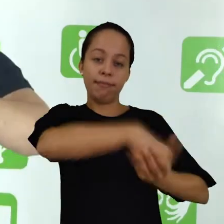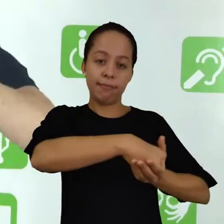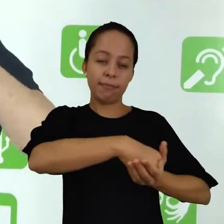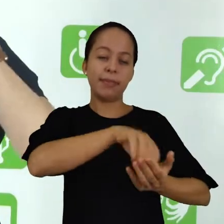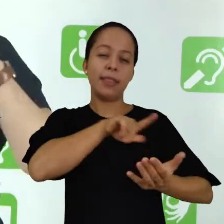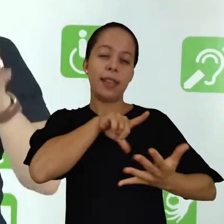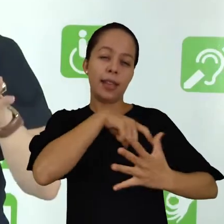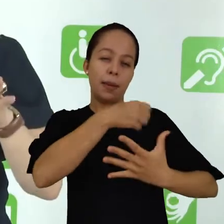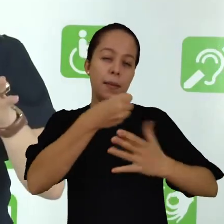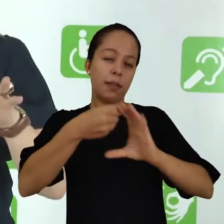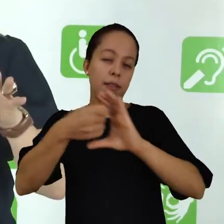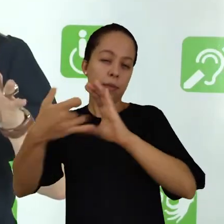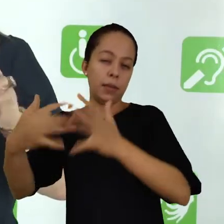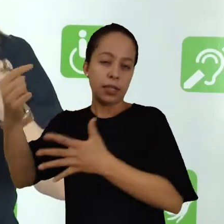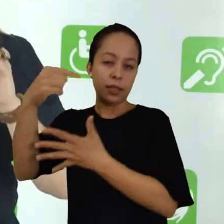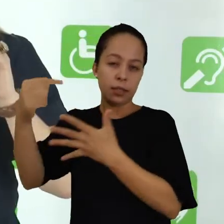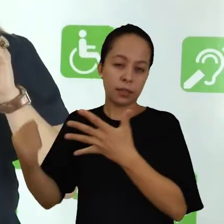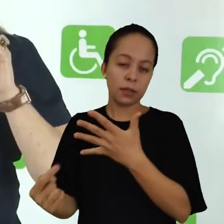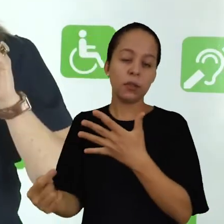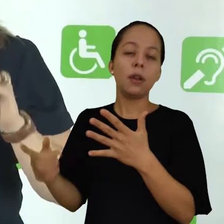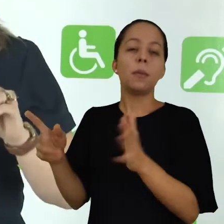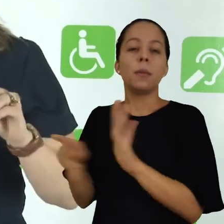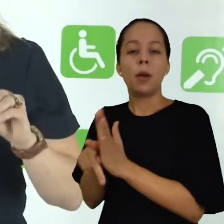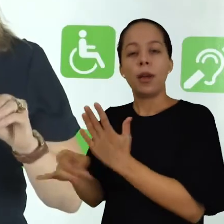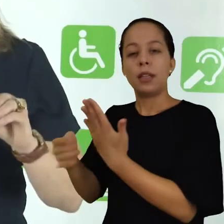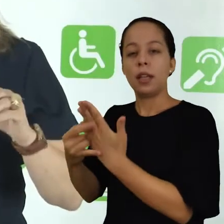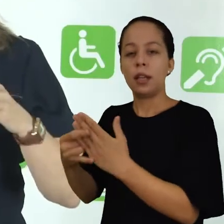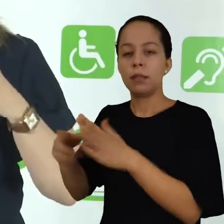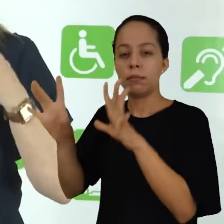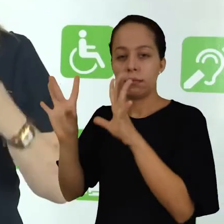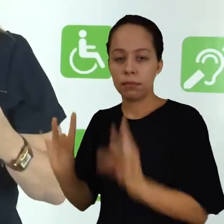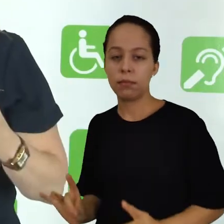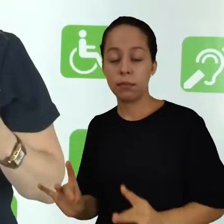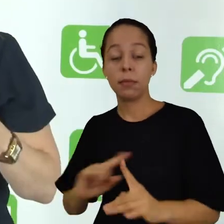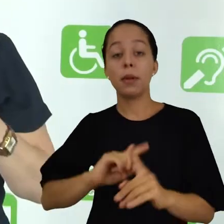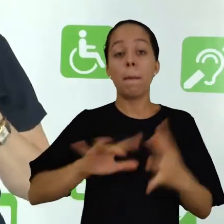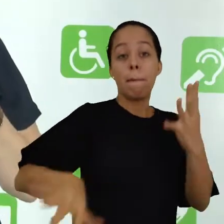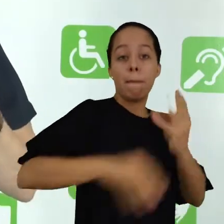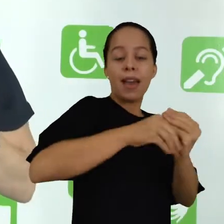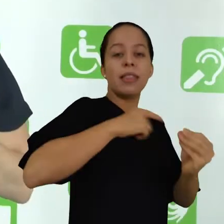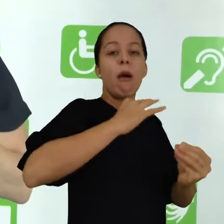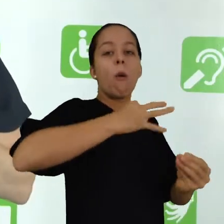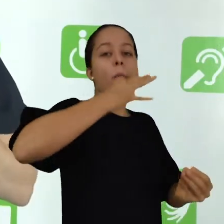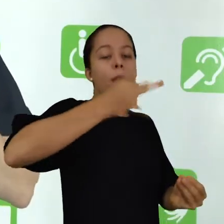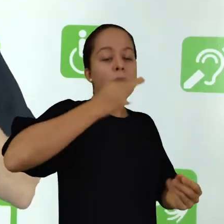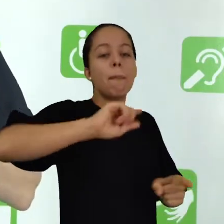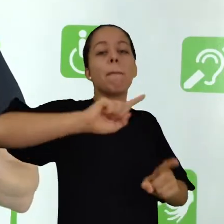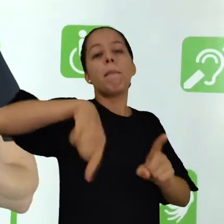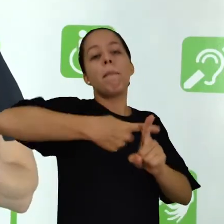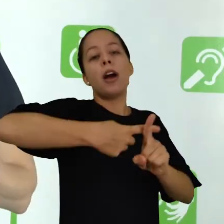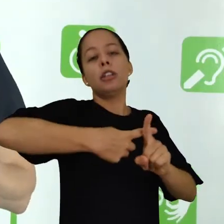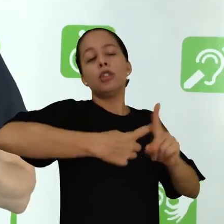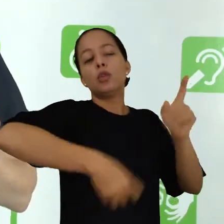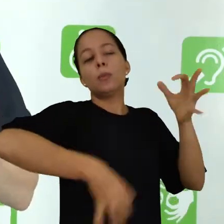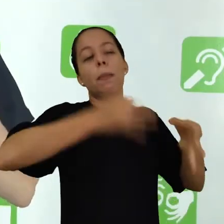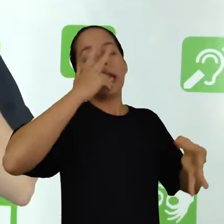da resenha descritiva, também entram os comentários e os julgamentos do resenhador sobre as ideias do